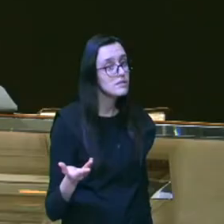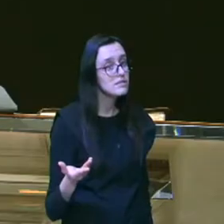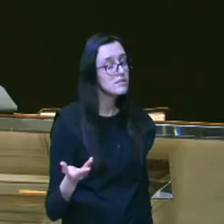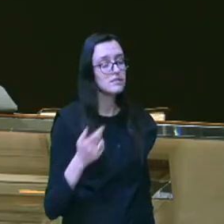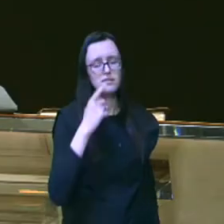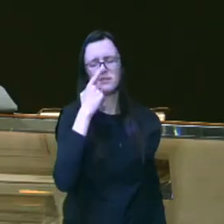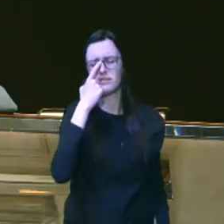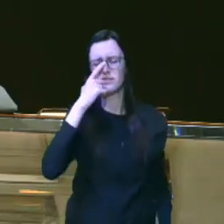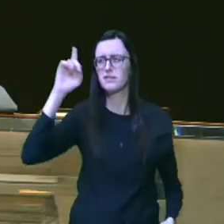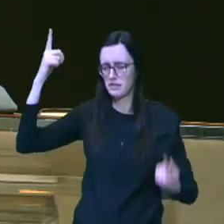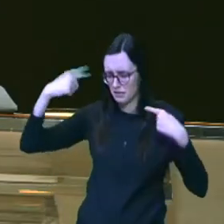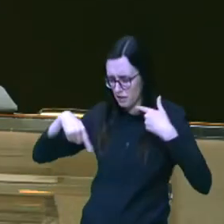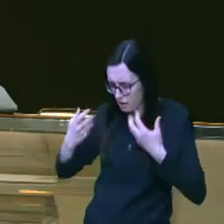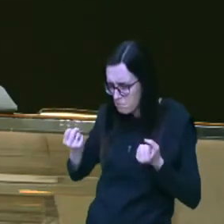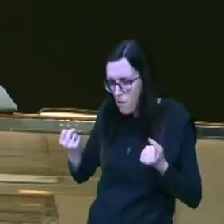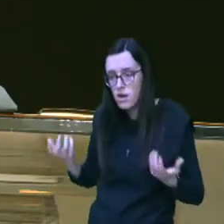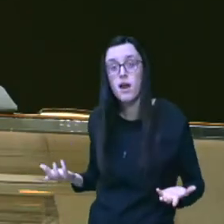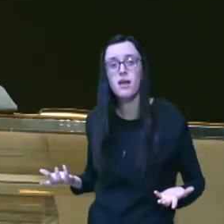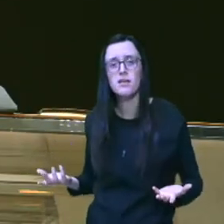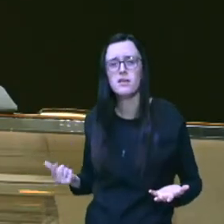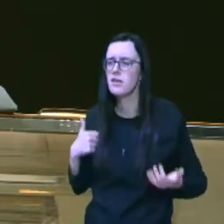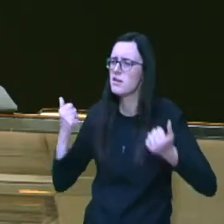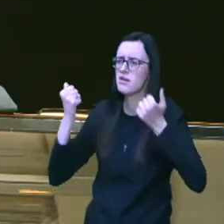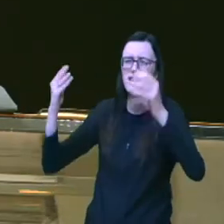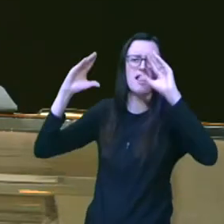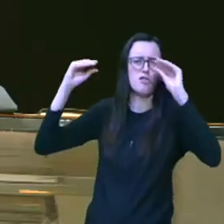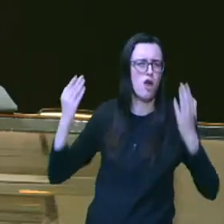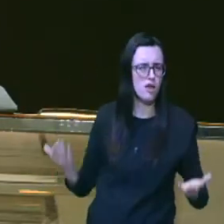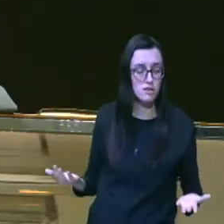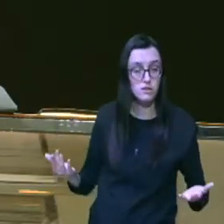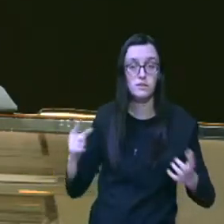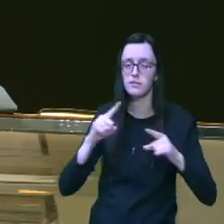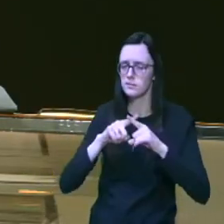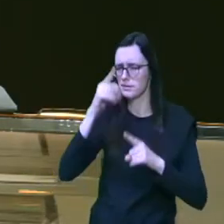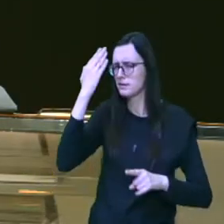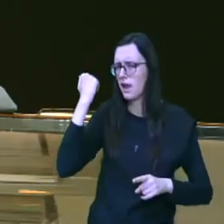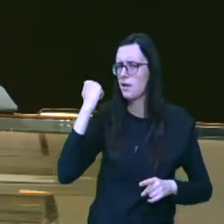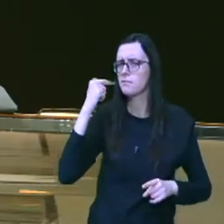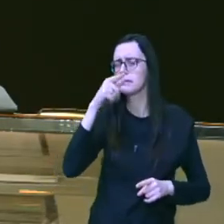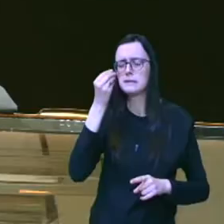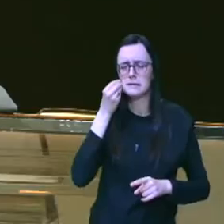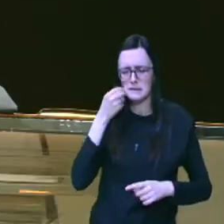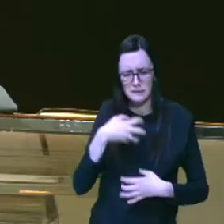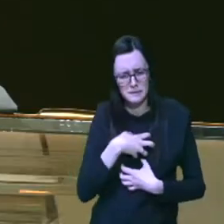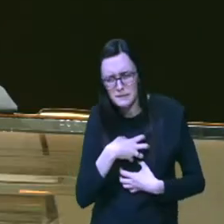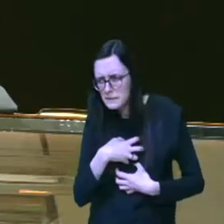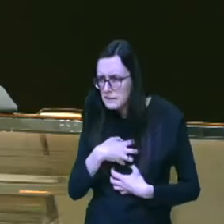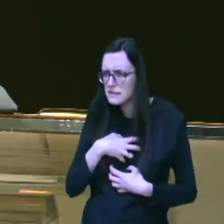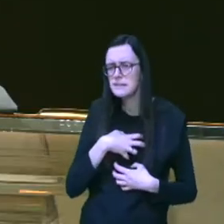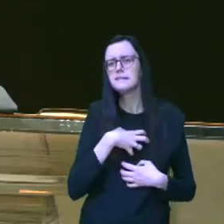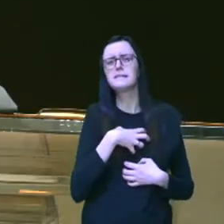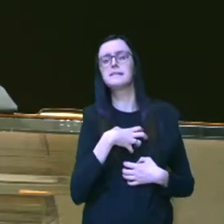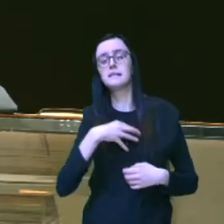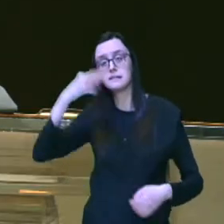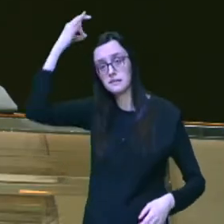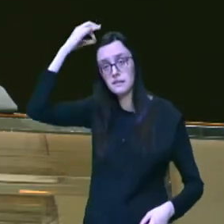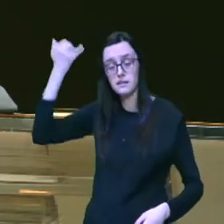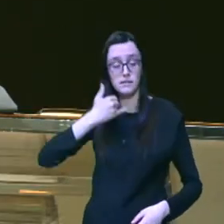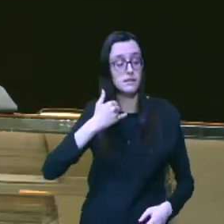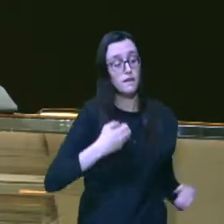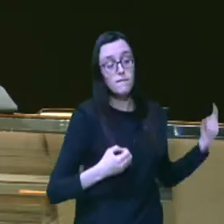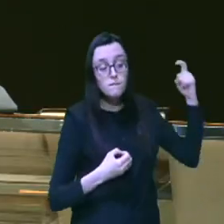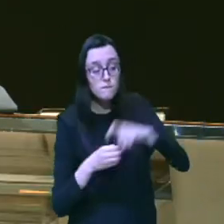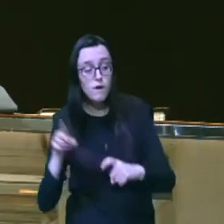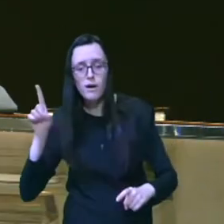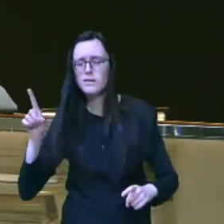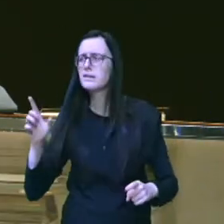eu falei Deus toma olhado entrego a noite e sabe quando você tenta lutar com o Espírito Santo o Espírito fala assim volta